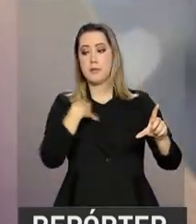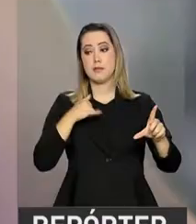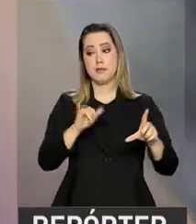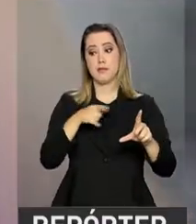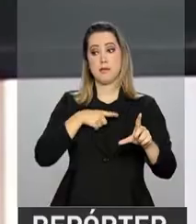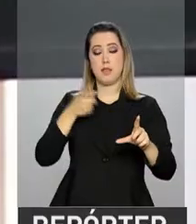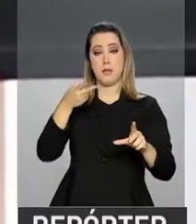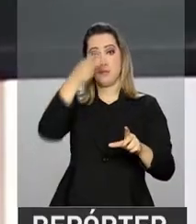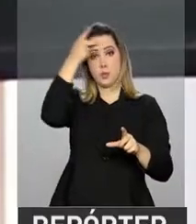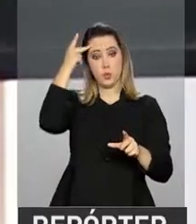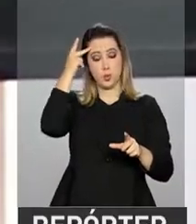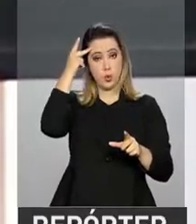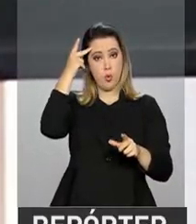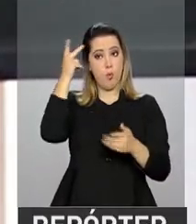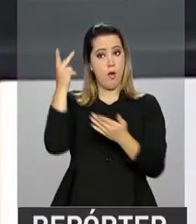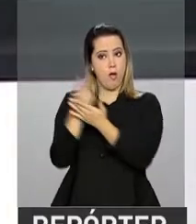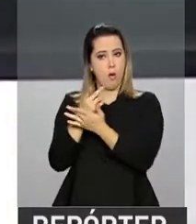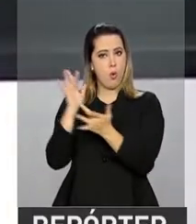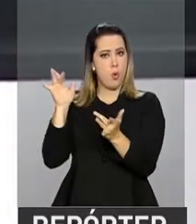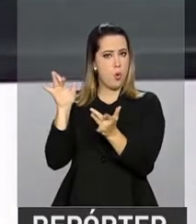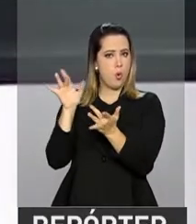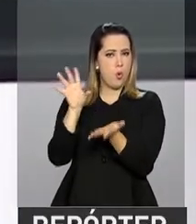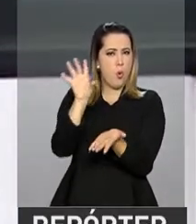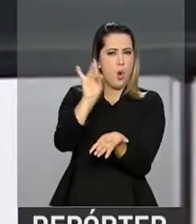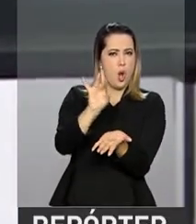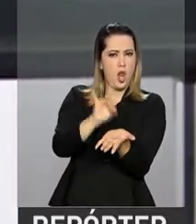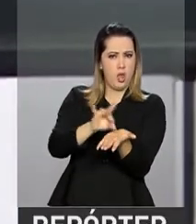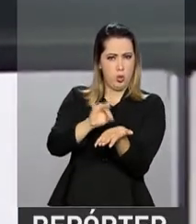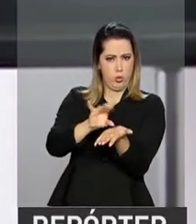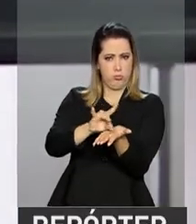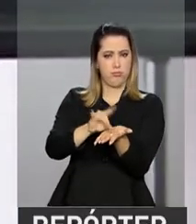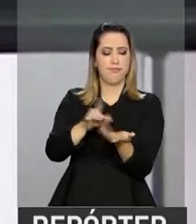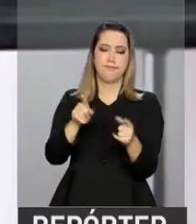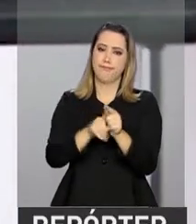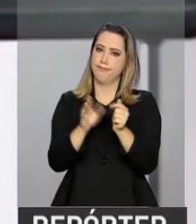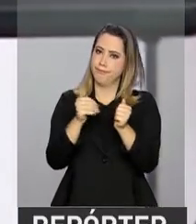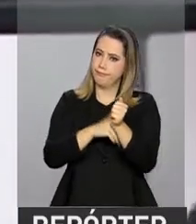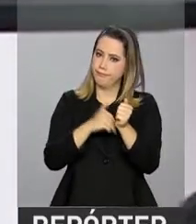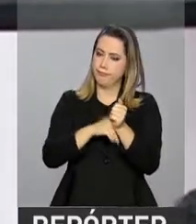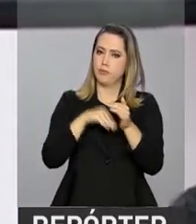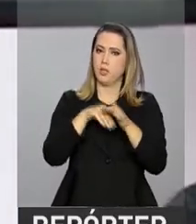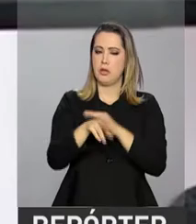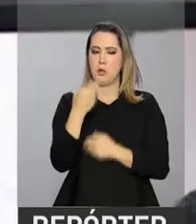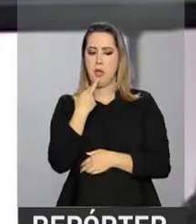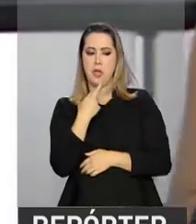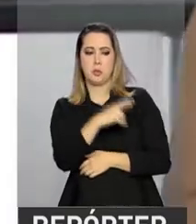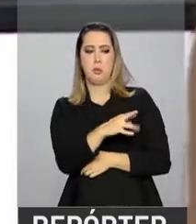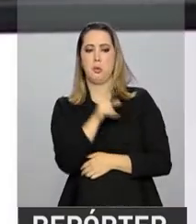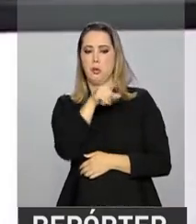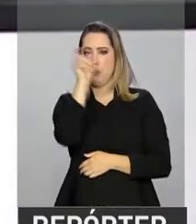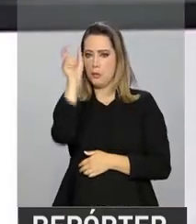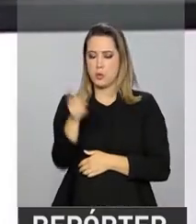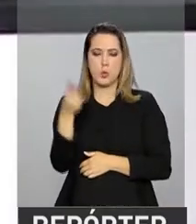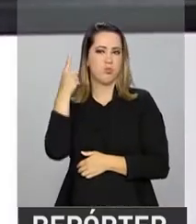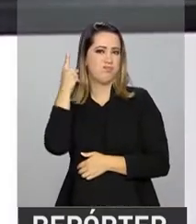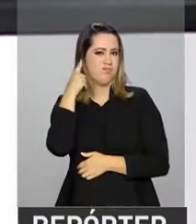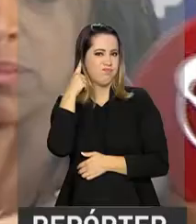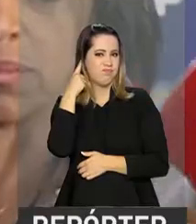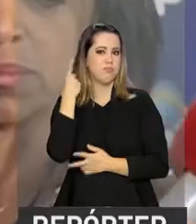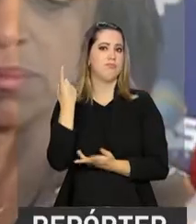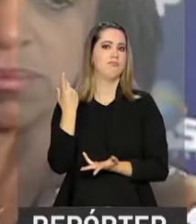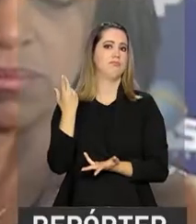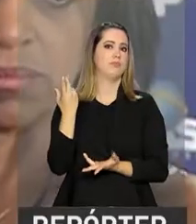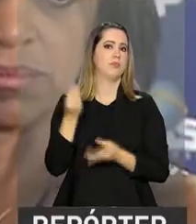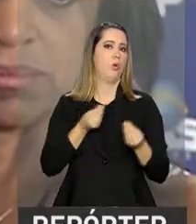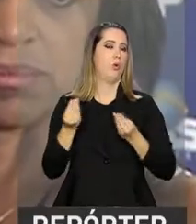pontos eletrônicos, e assim evitar a ação de quadrilhas especializadas em passar as respostas para os candidatos durante o exame.